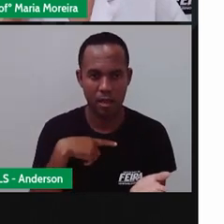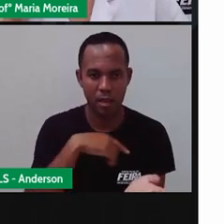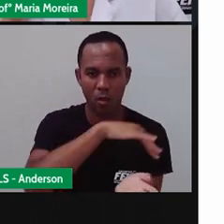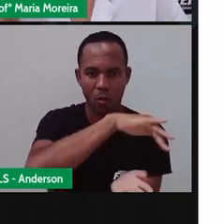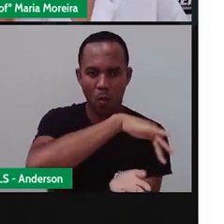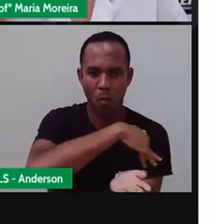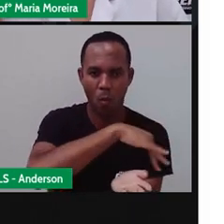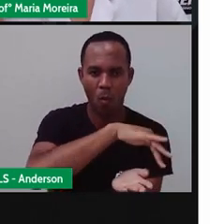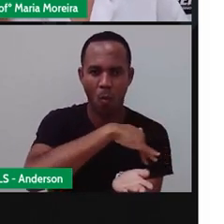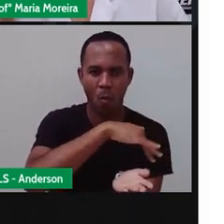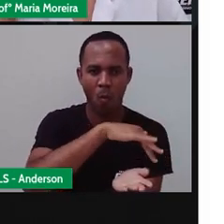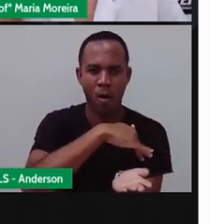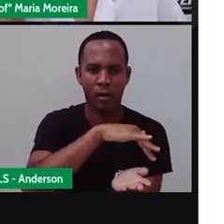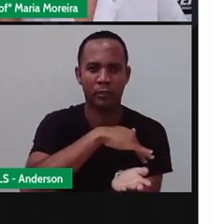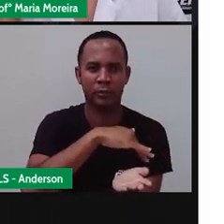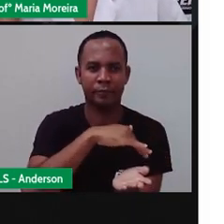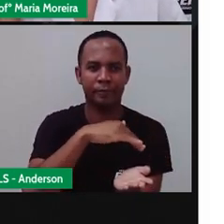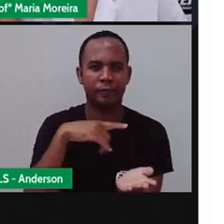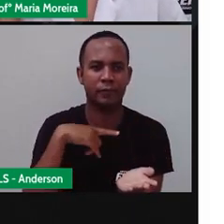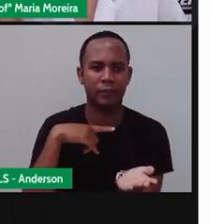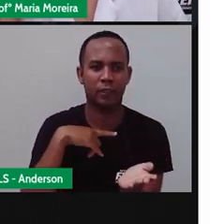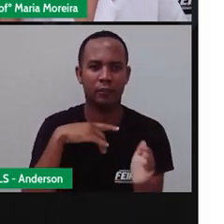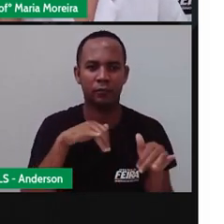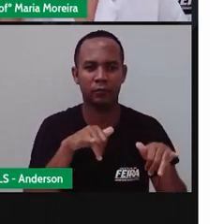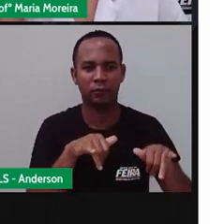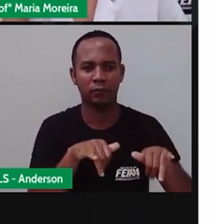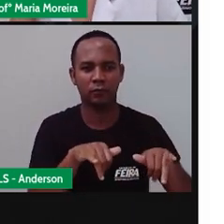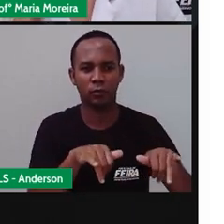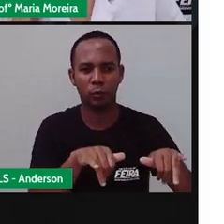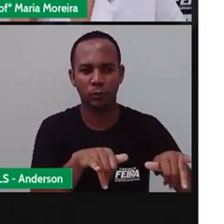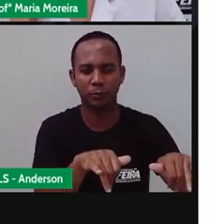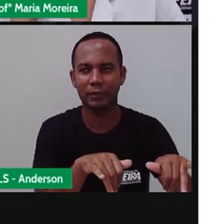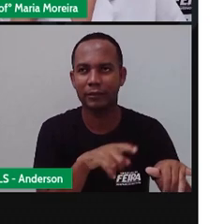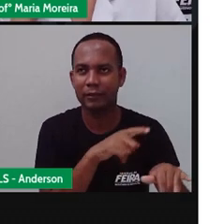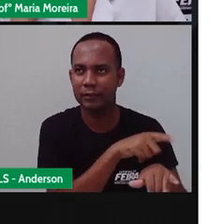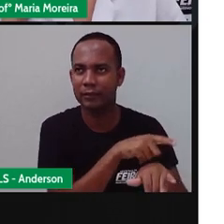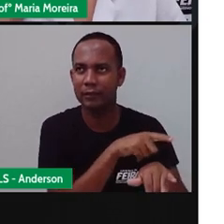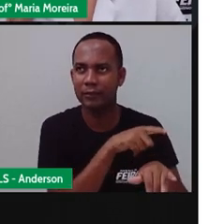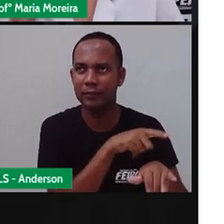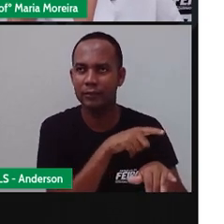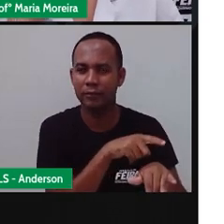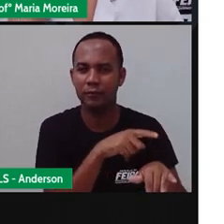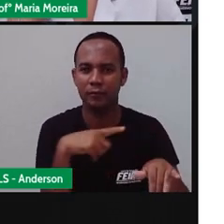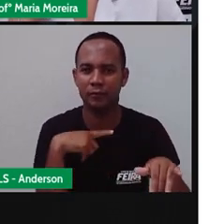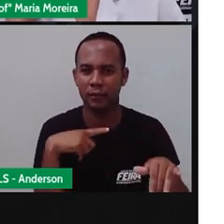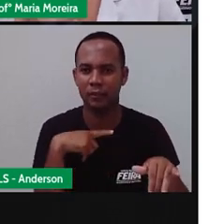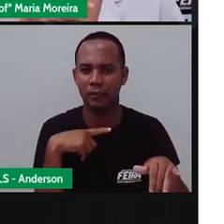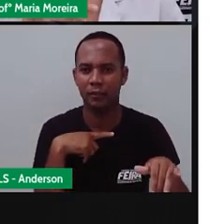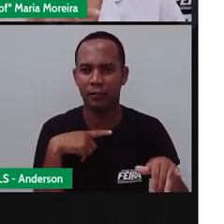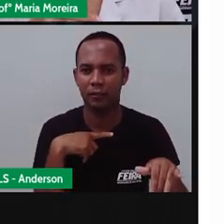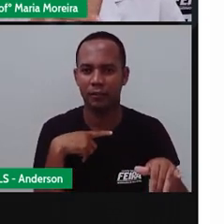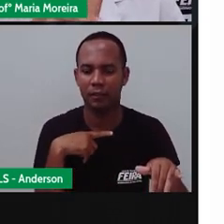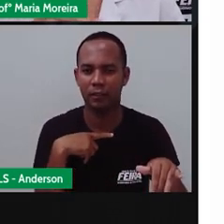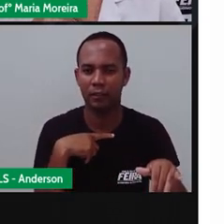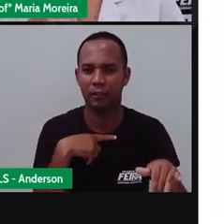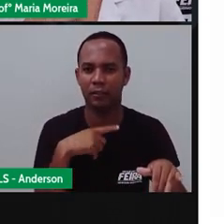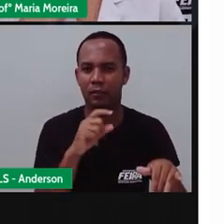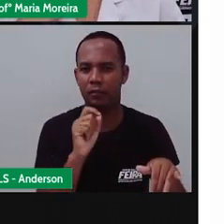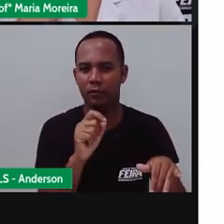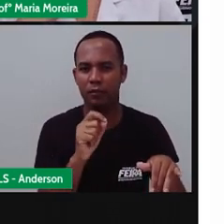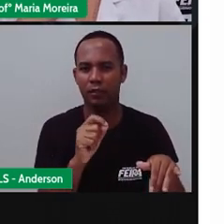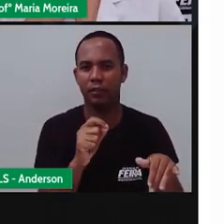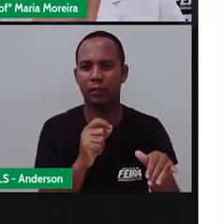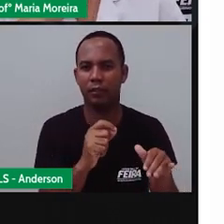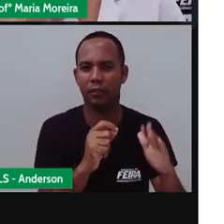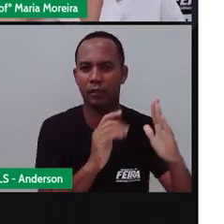lado. Ó, poxa, tem um supermercado de Dona Zefinha. Poxa, ó, tem a